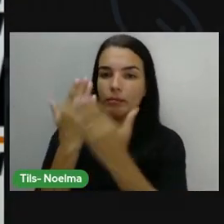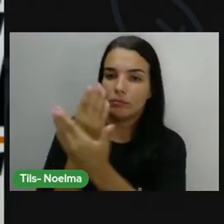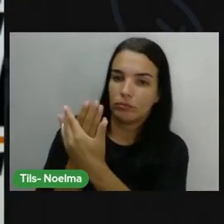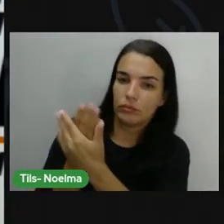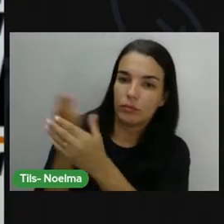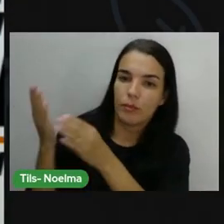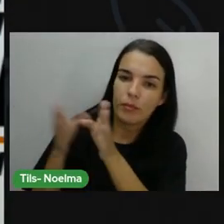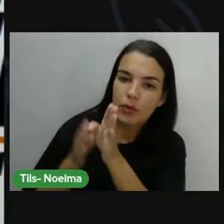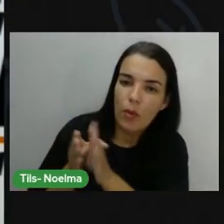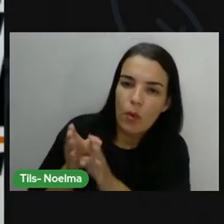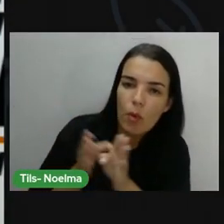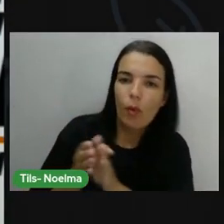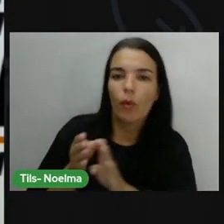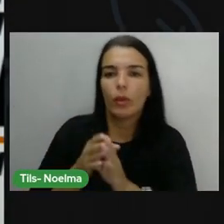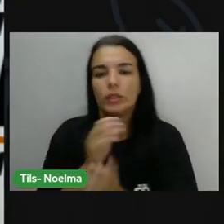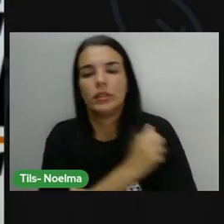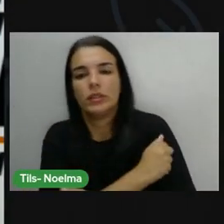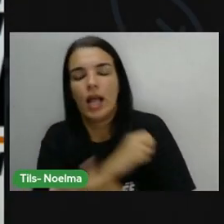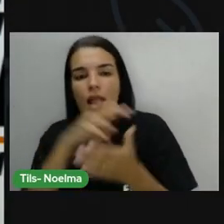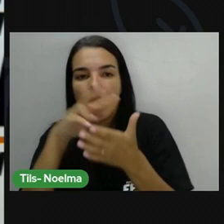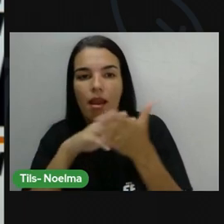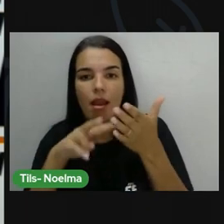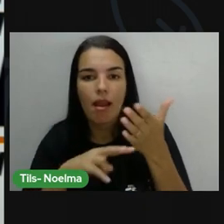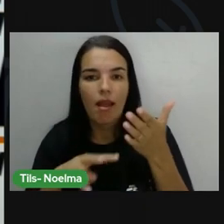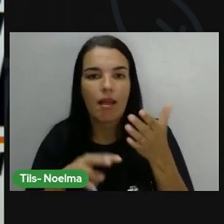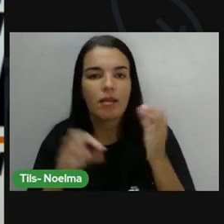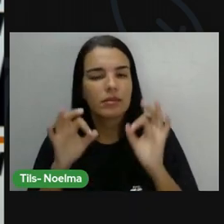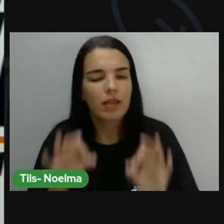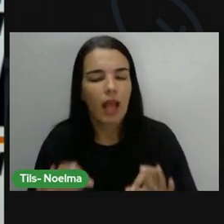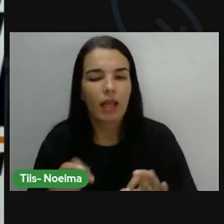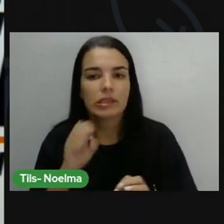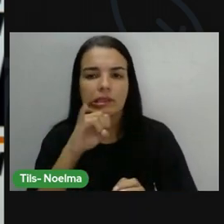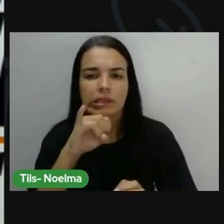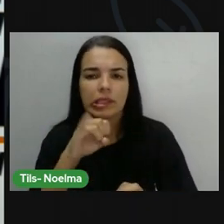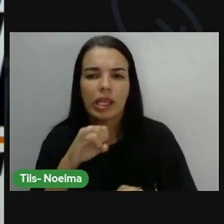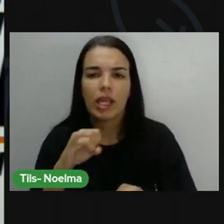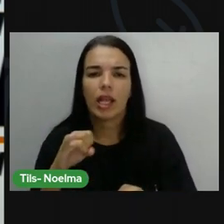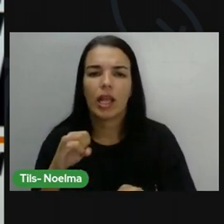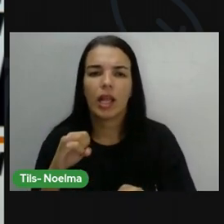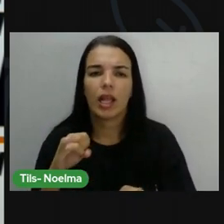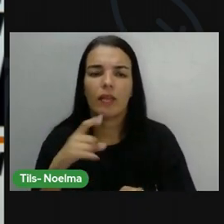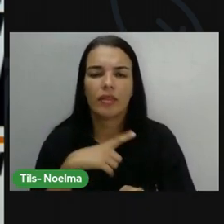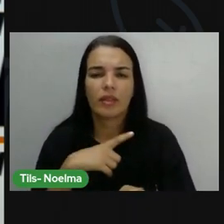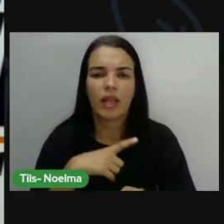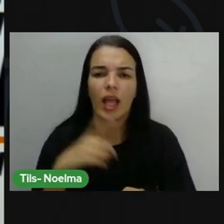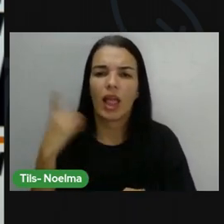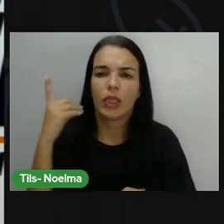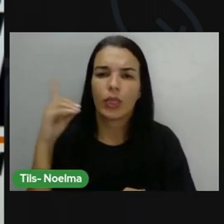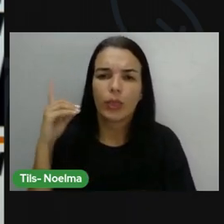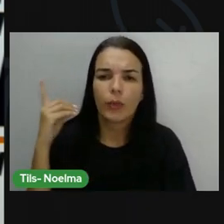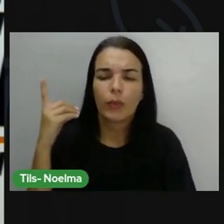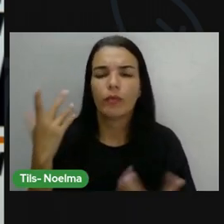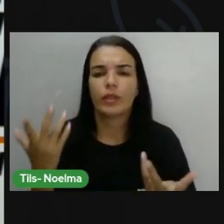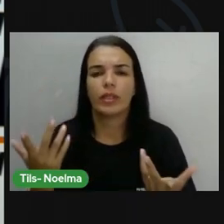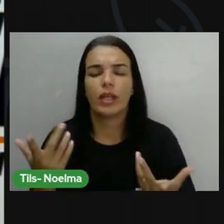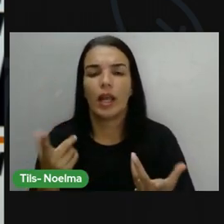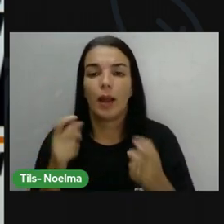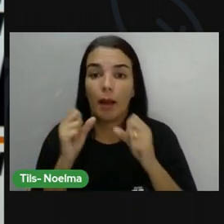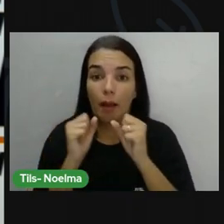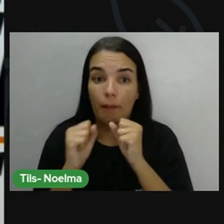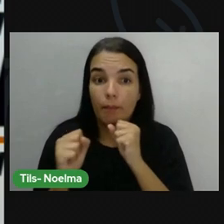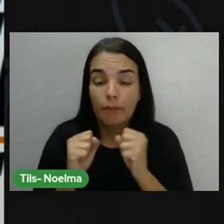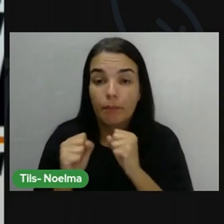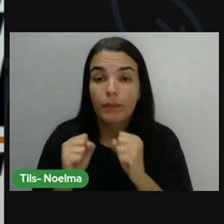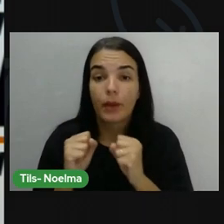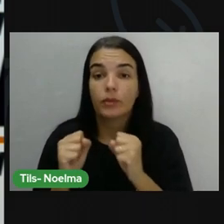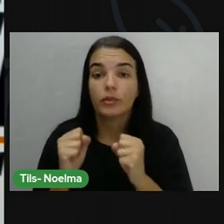com orientações do aluno, né? Leia direitinho. Se sentir dúvida, volte aqui à aula. Reveja. Assista novamente. Até que vocês